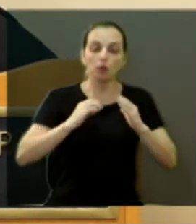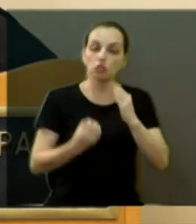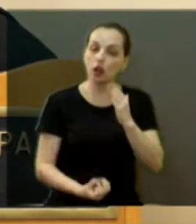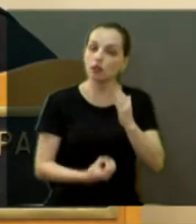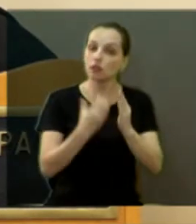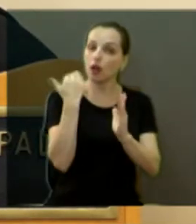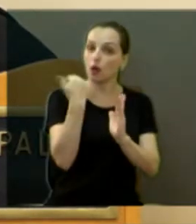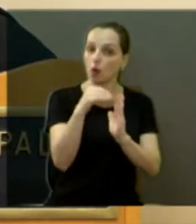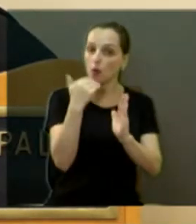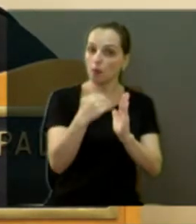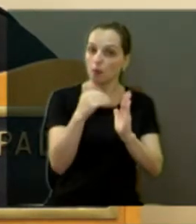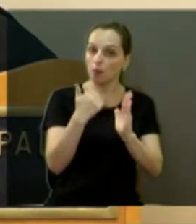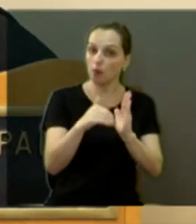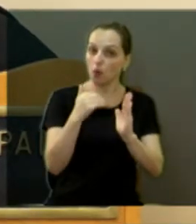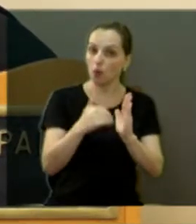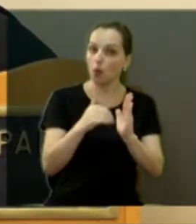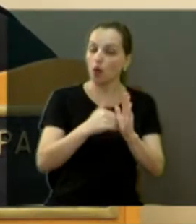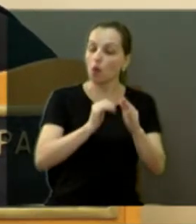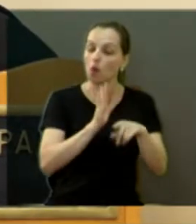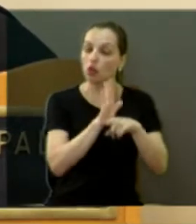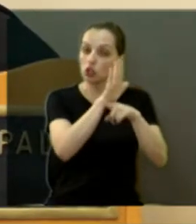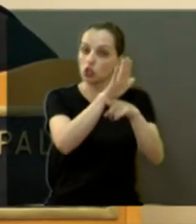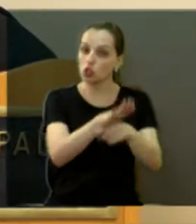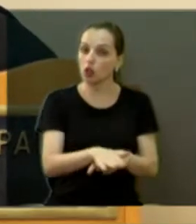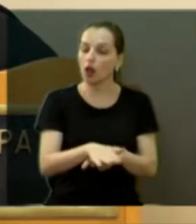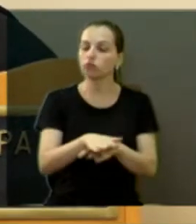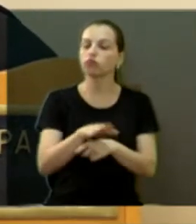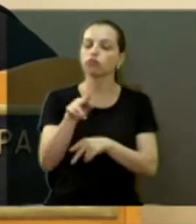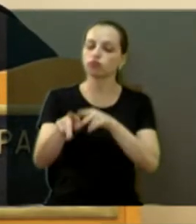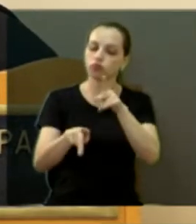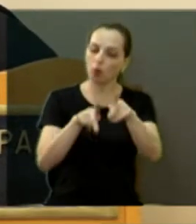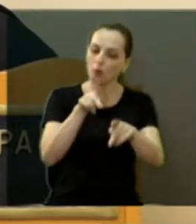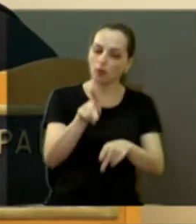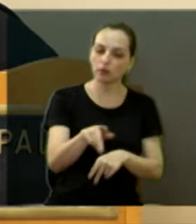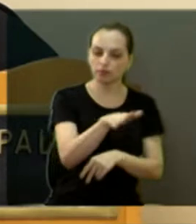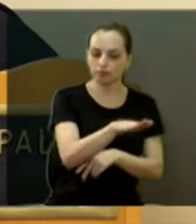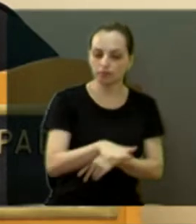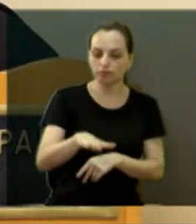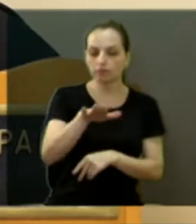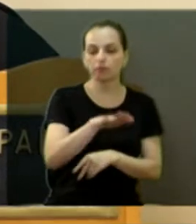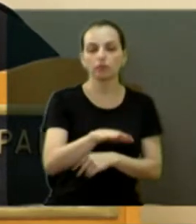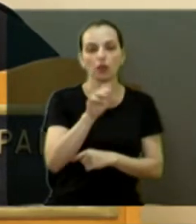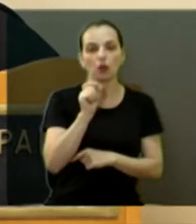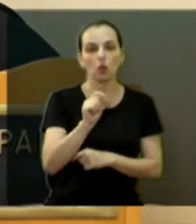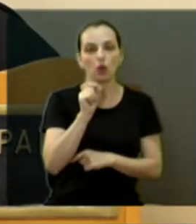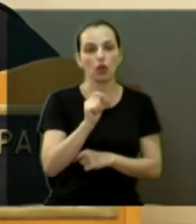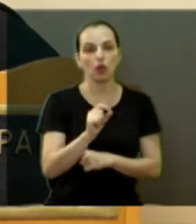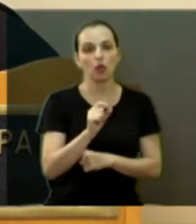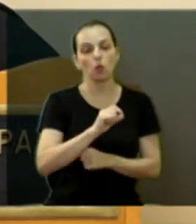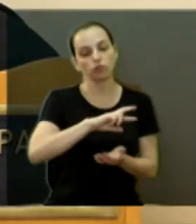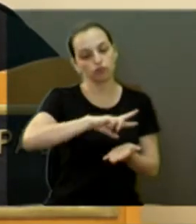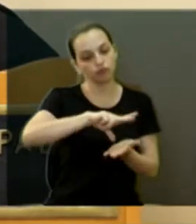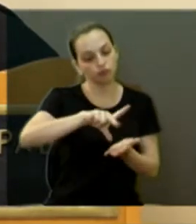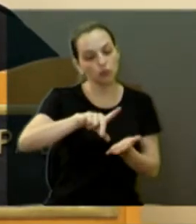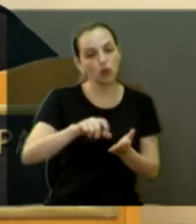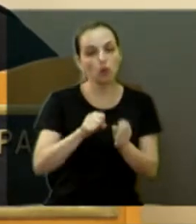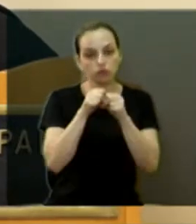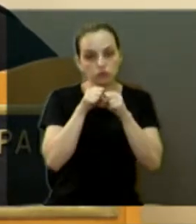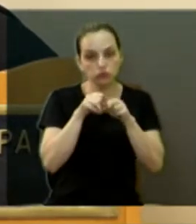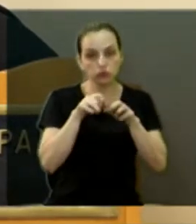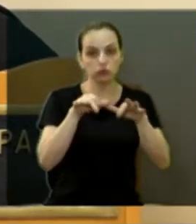programa. Porque é um programa que vai beneficiar muita gente ali naquela região. E não é só aquela região que vai expandir para a cidade inteira.